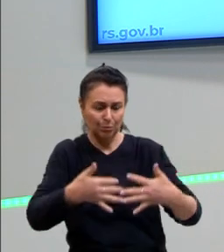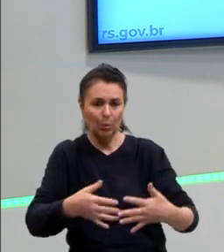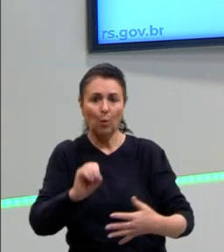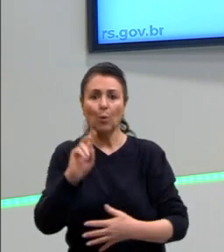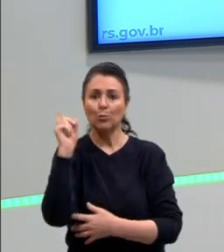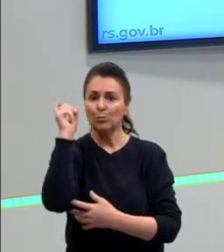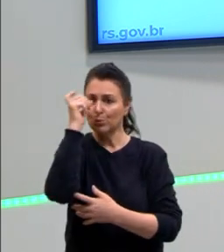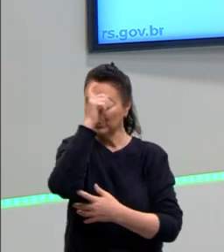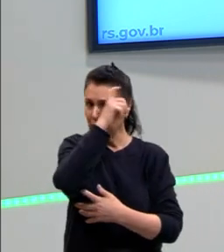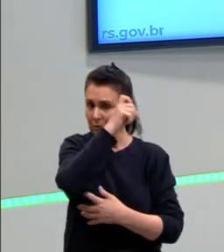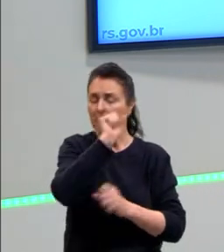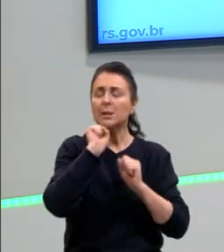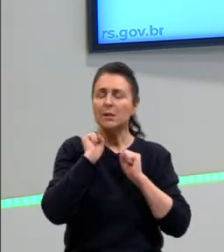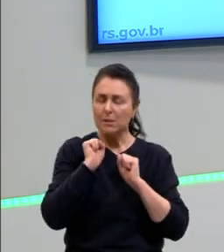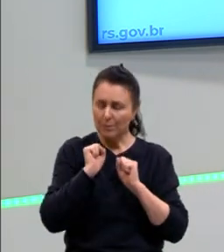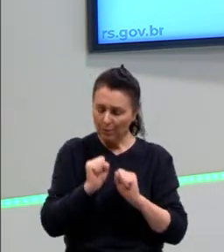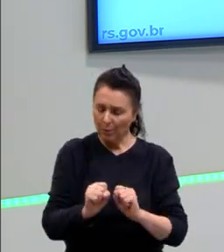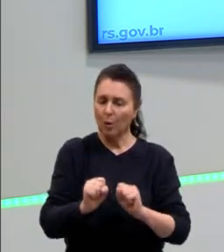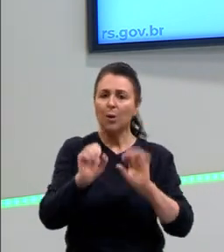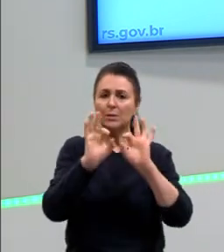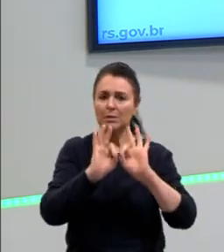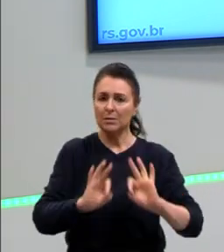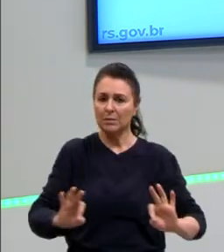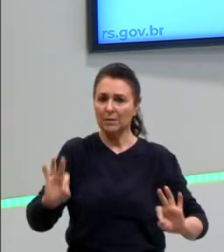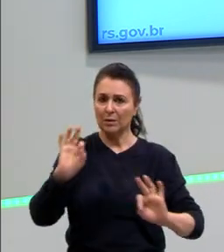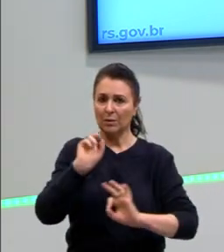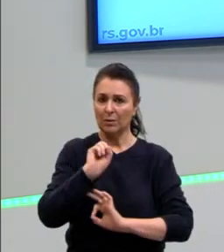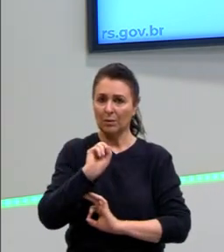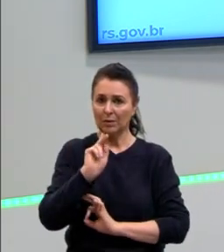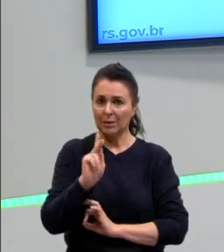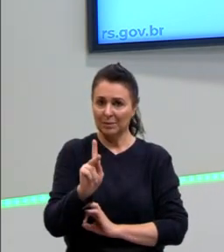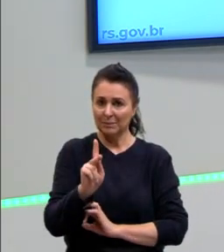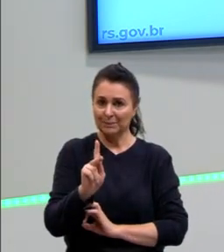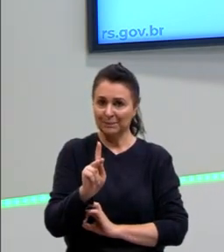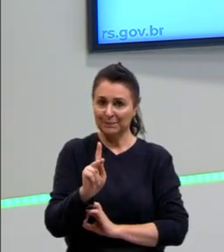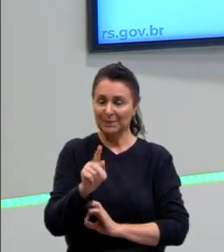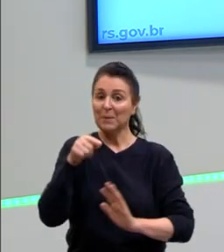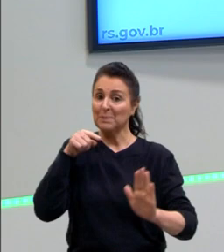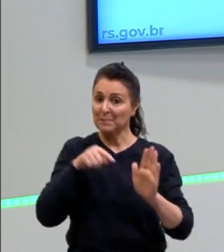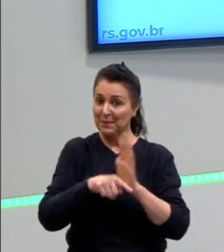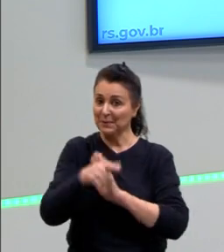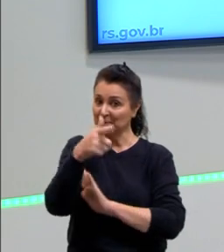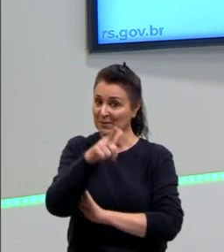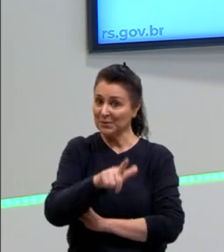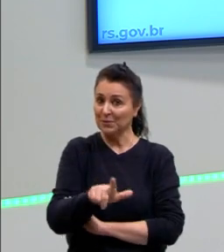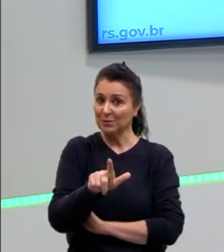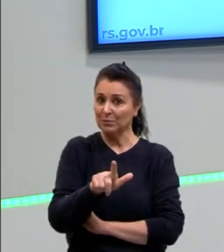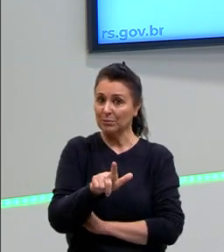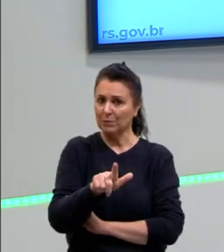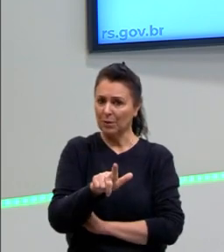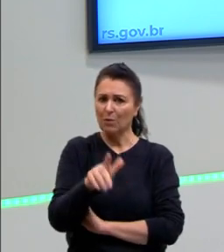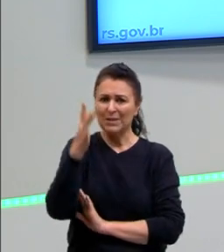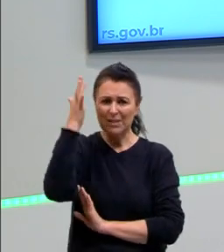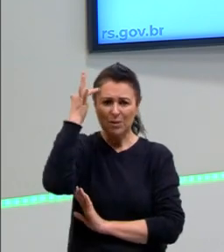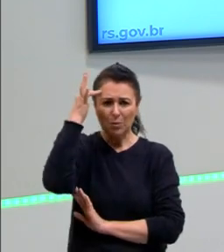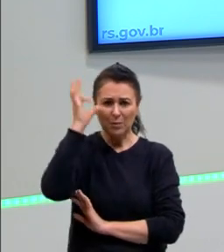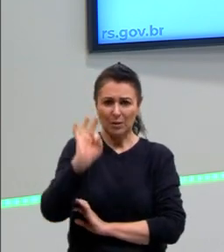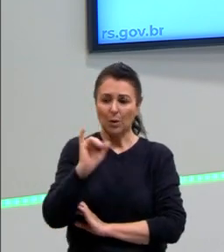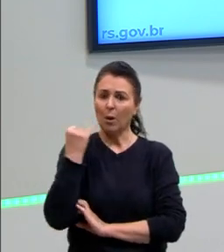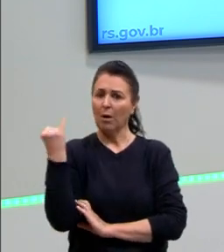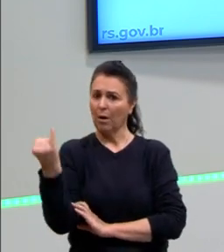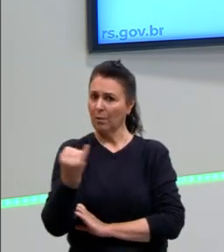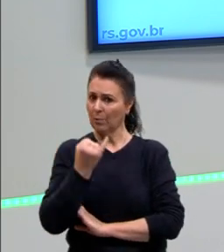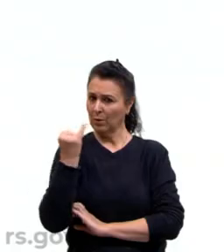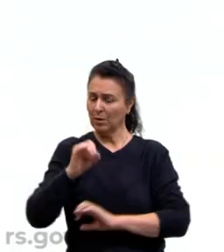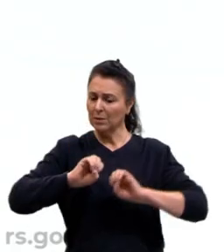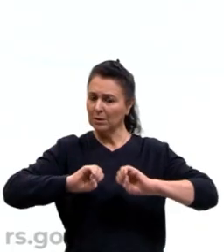Sempre podemos simplificar, certo? Deixo aqui a pergunta para vocês, então. Vocês compreenderam a importância